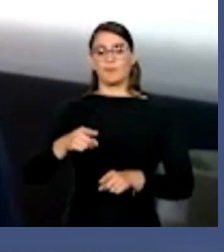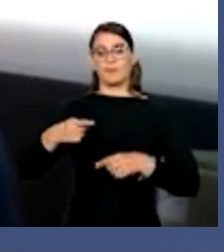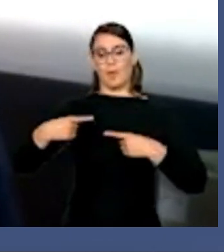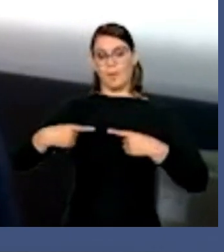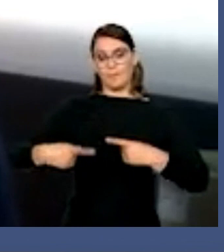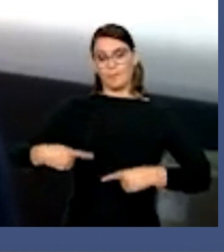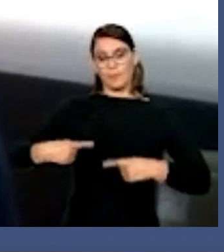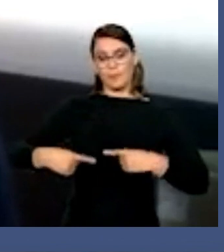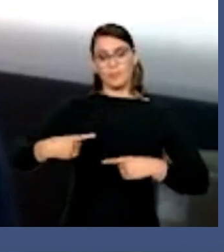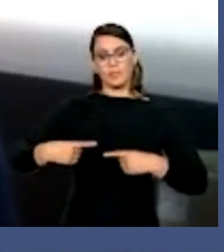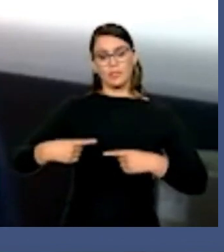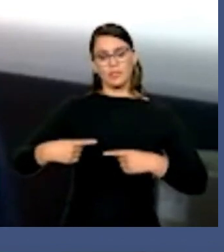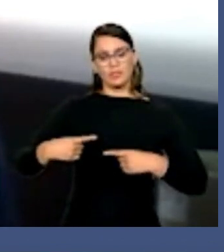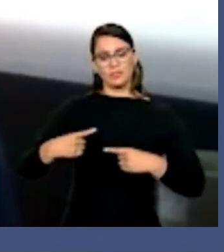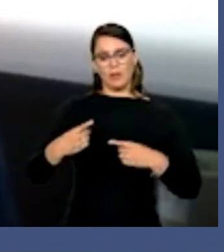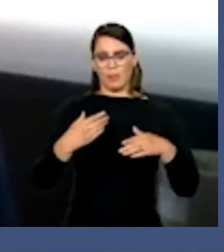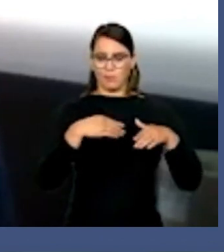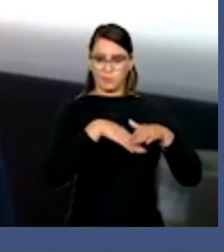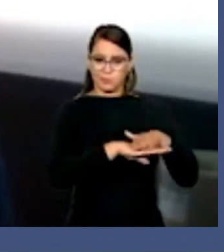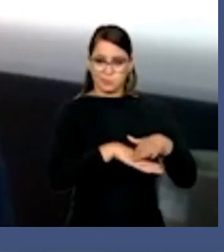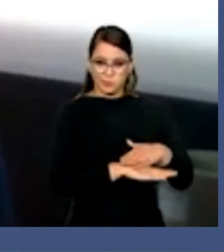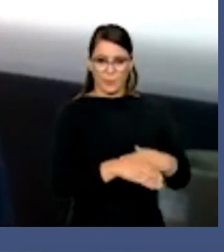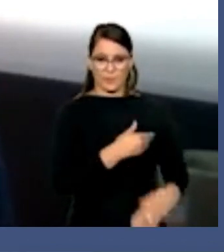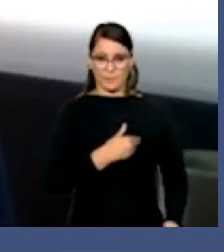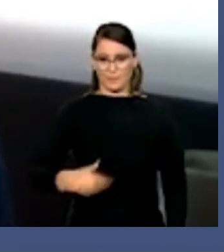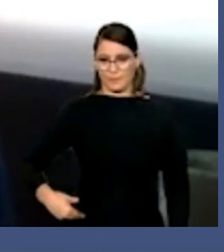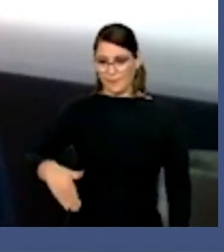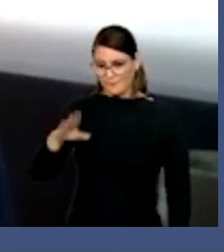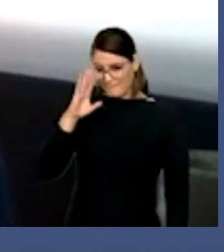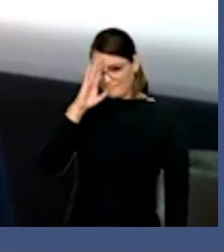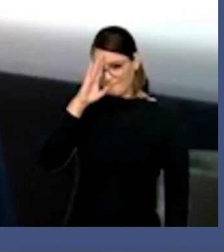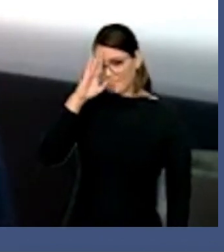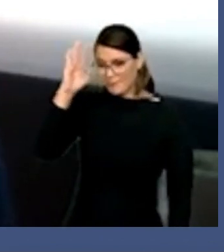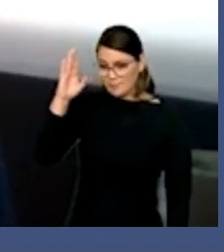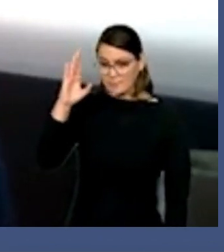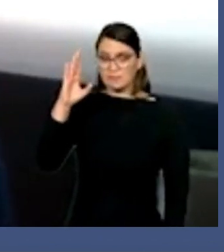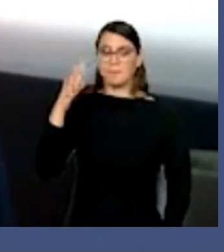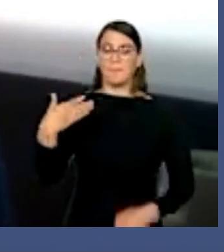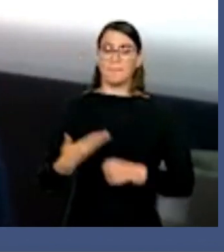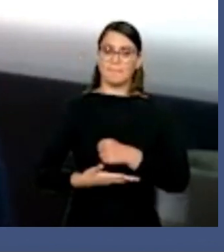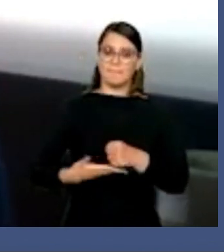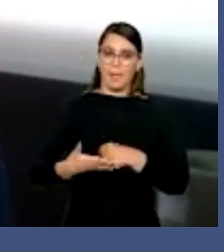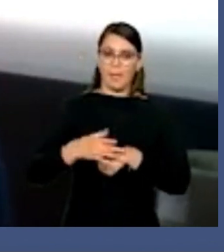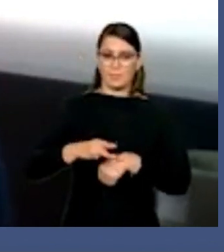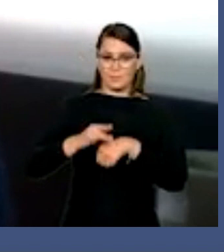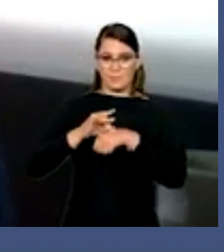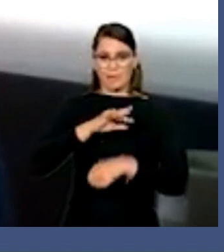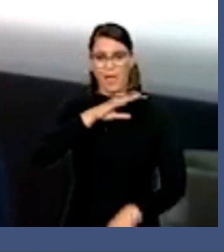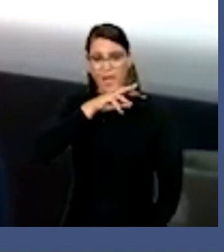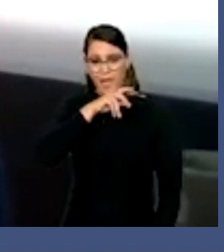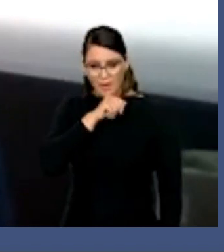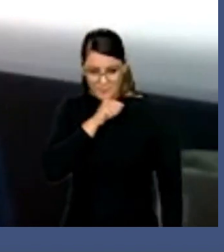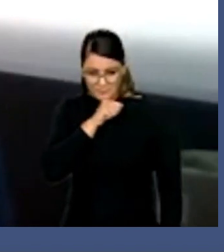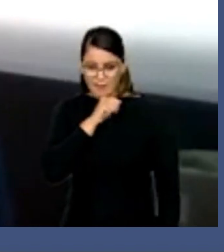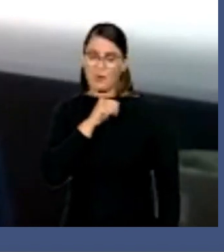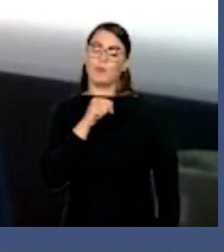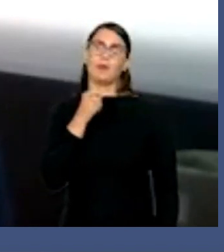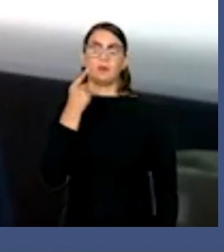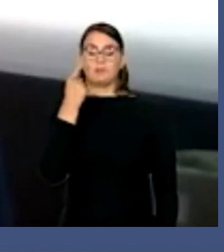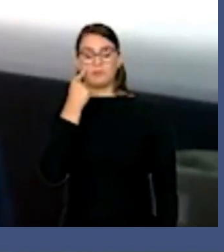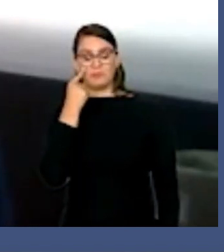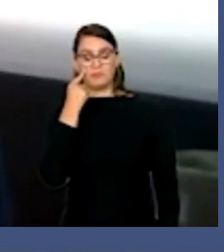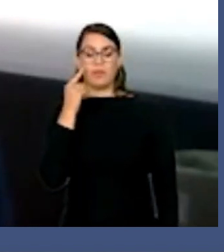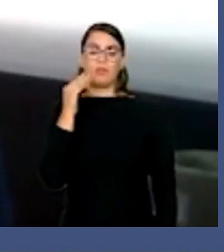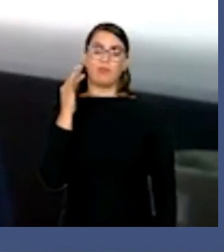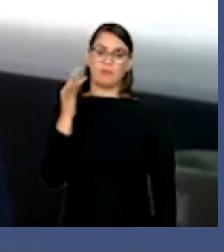formação de estoques público, é o principal insumo da proteína animal, o que temos uma previsão